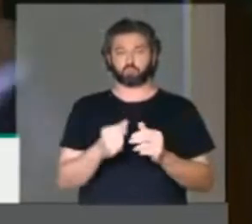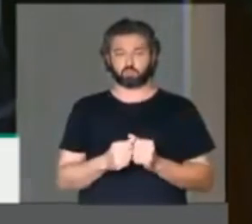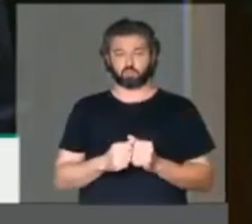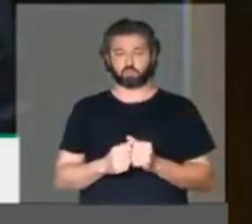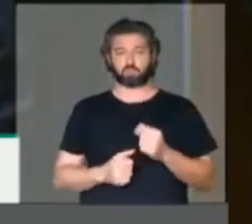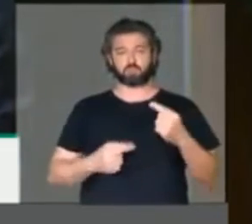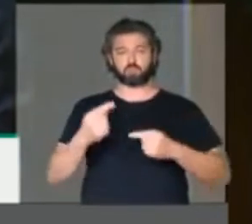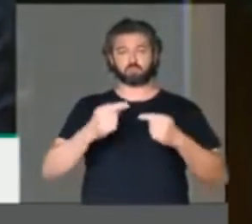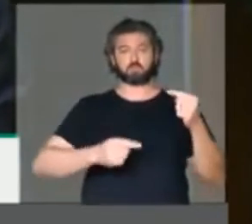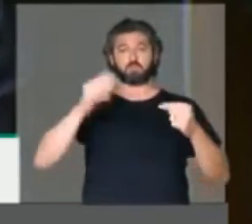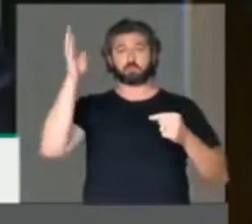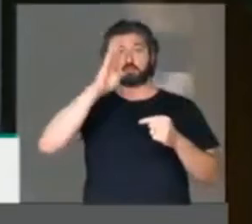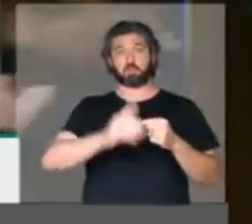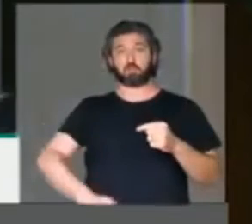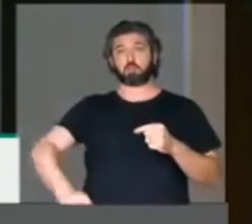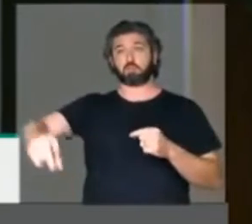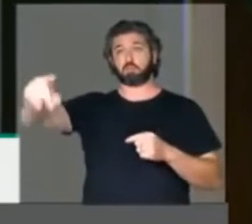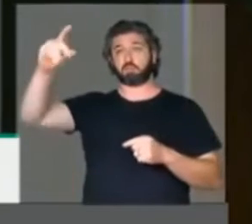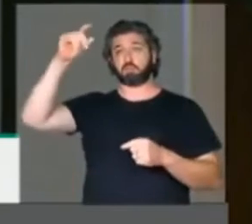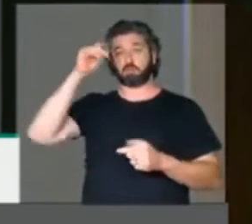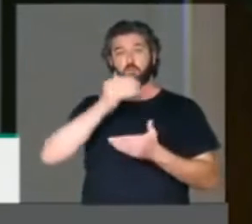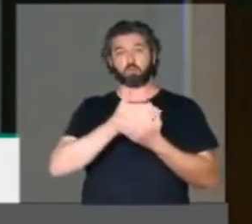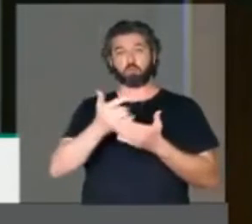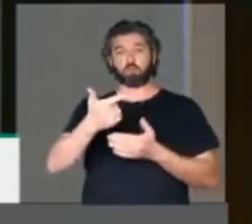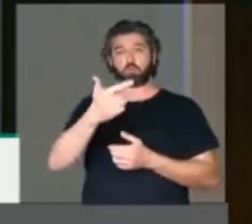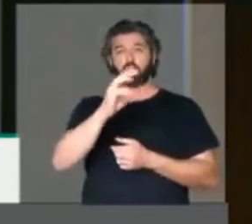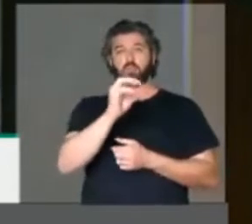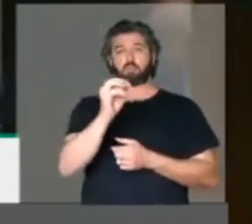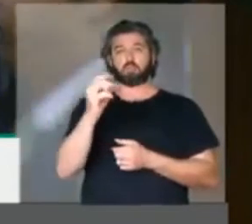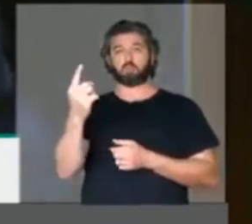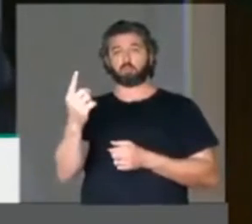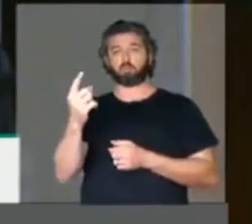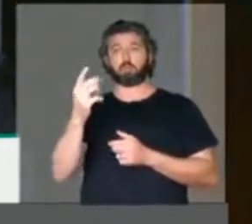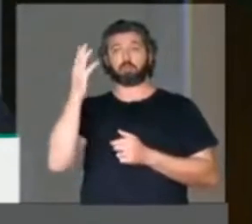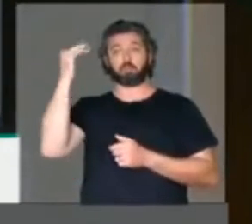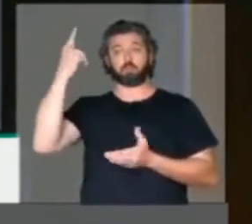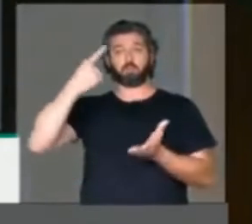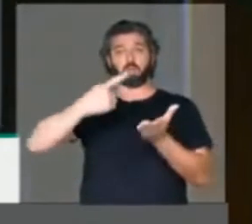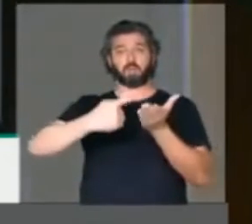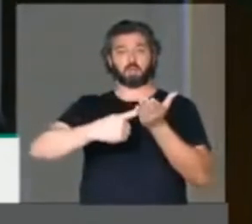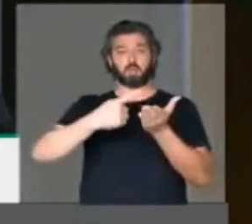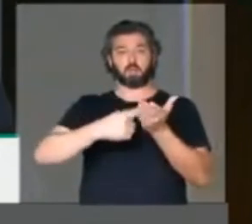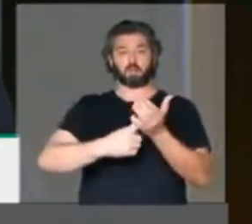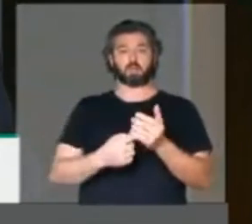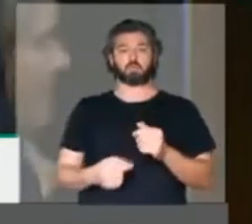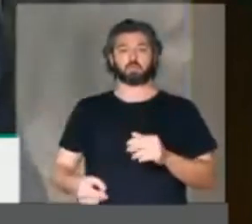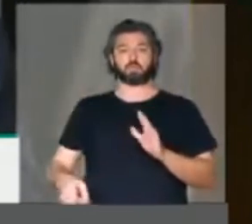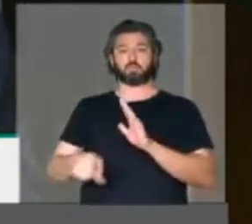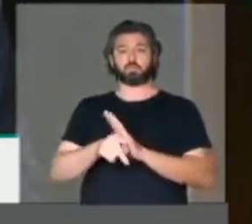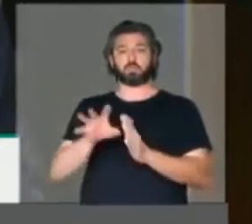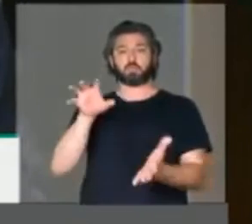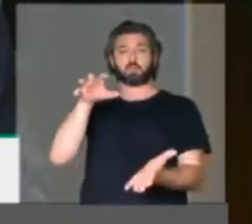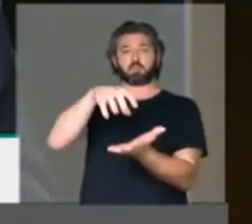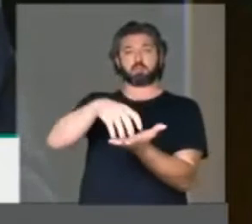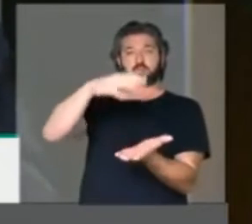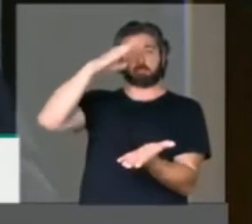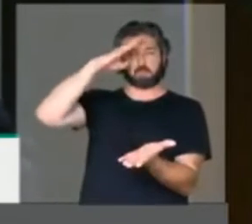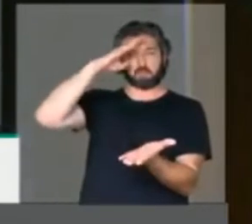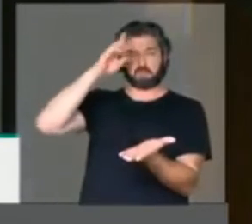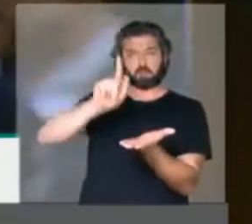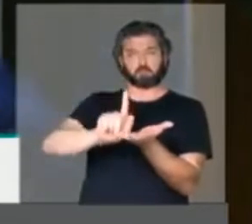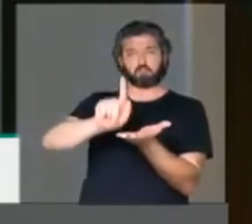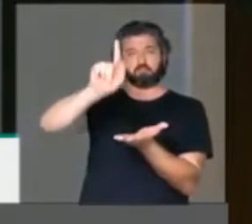vem em discussão no Brasil desde 2001, que é o famoso acordo da base de Alcântara,